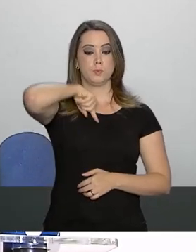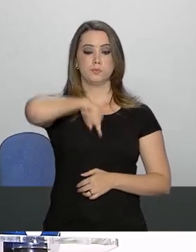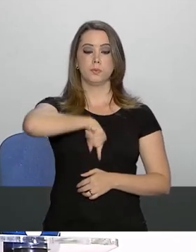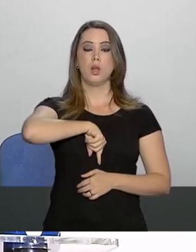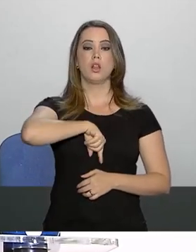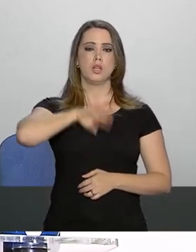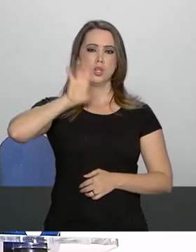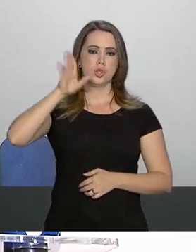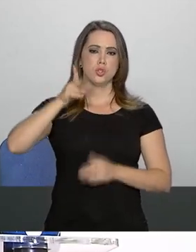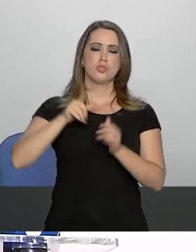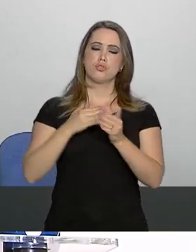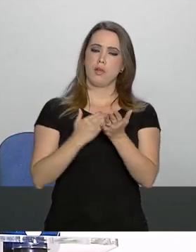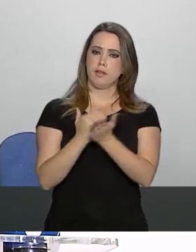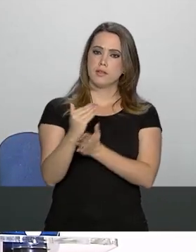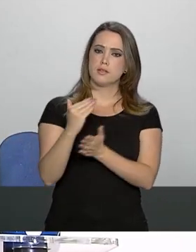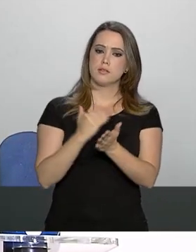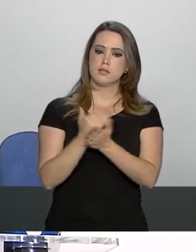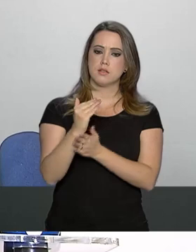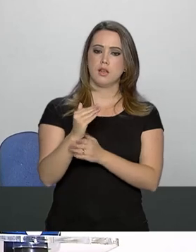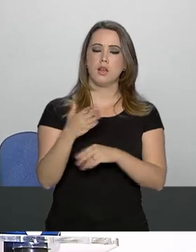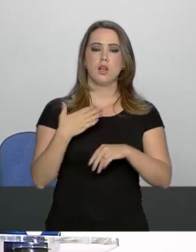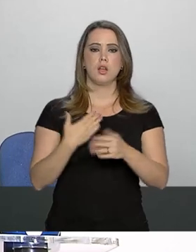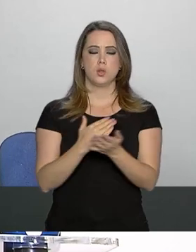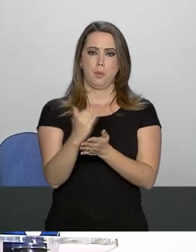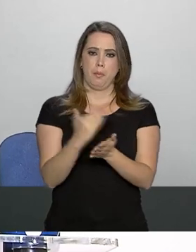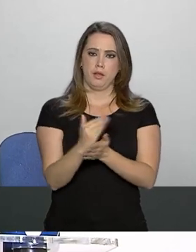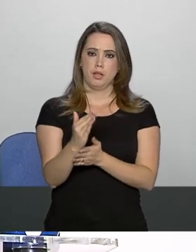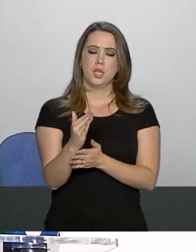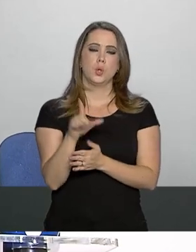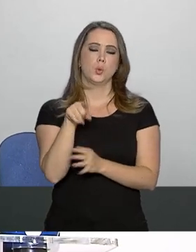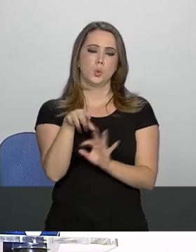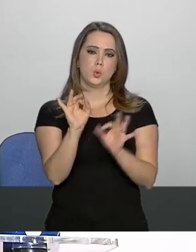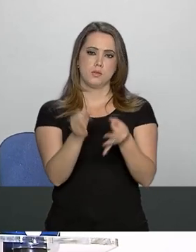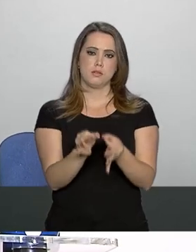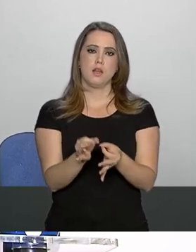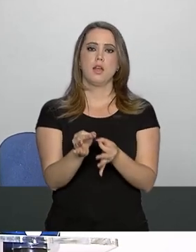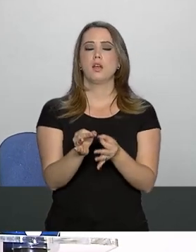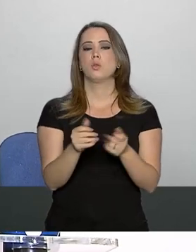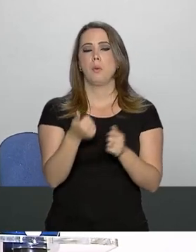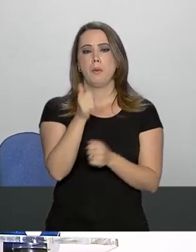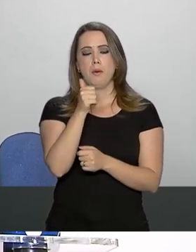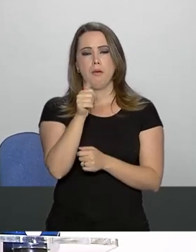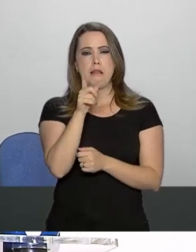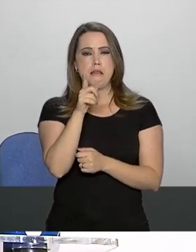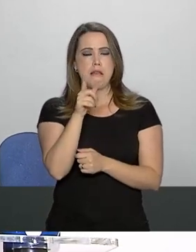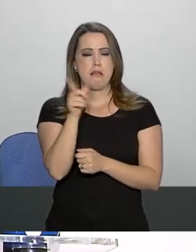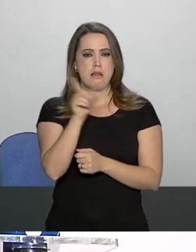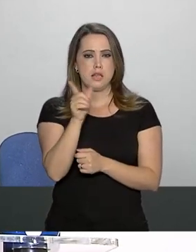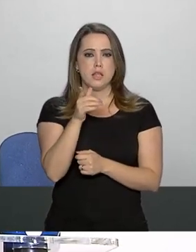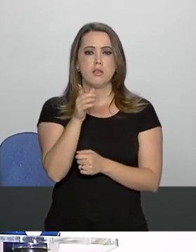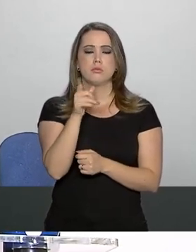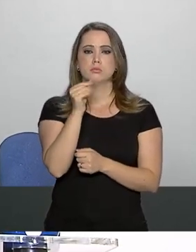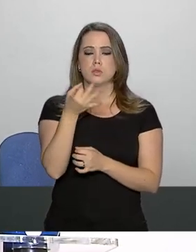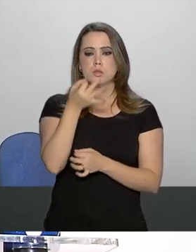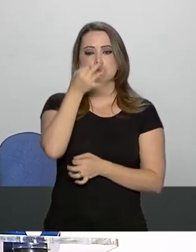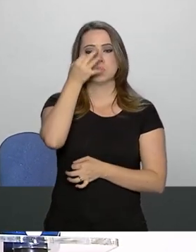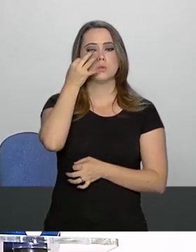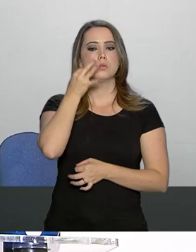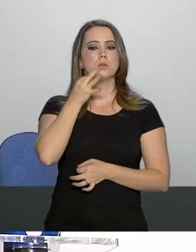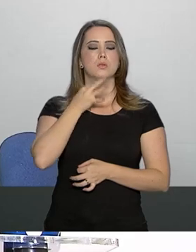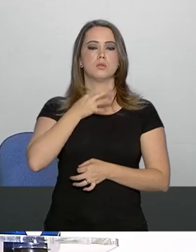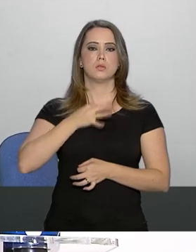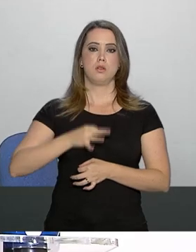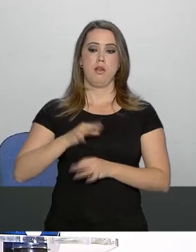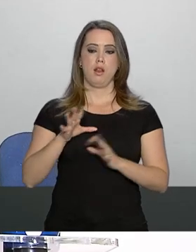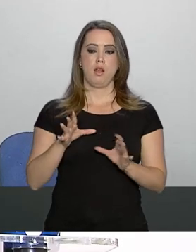num período de adaptação à ingestão de líquido do presidente, de forma que ela é fechada quando ele